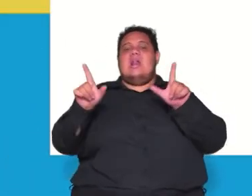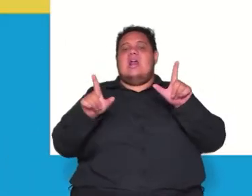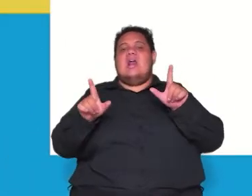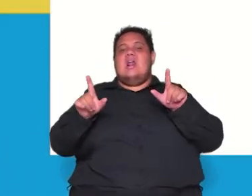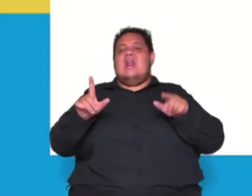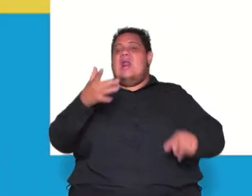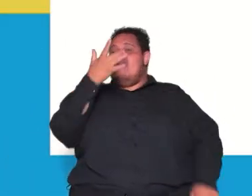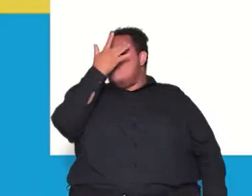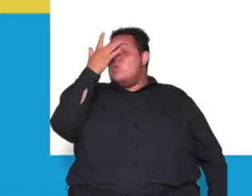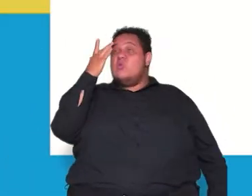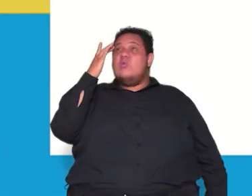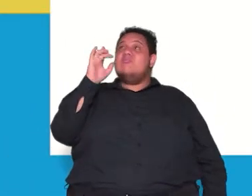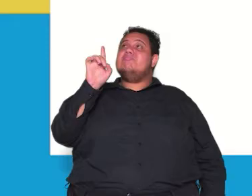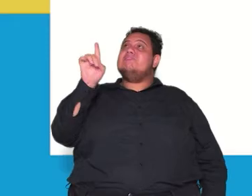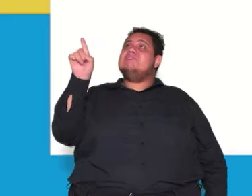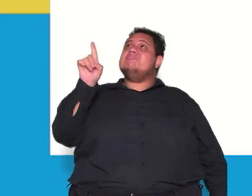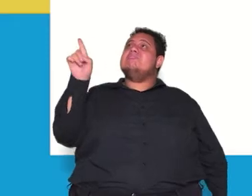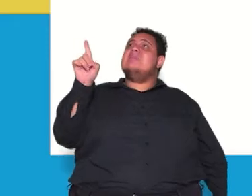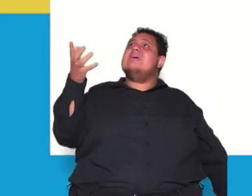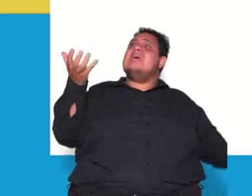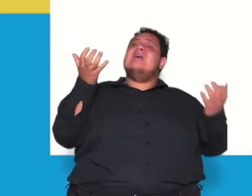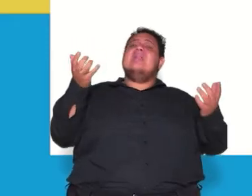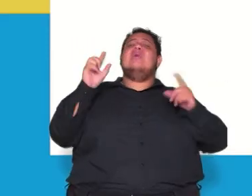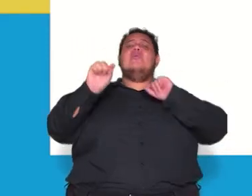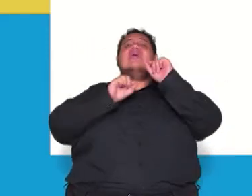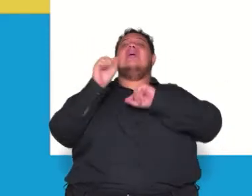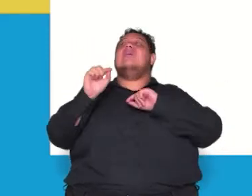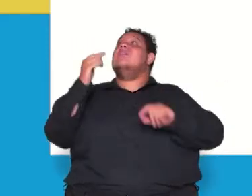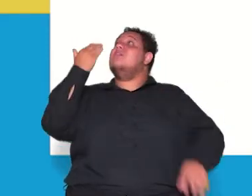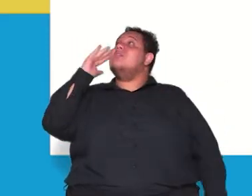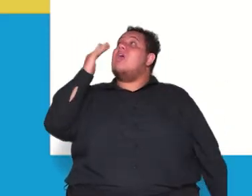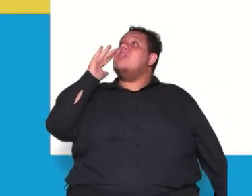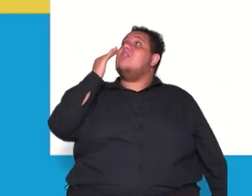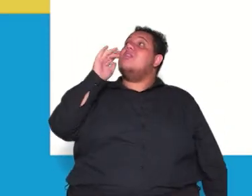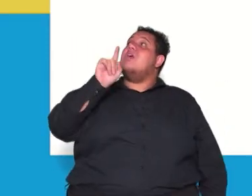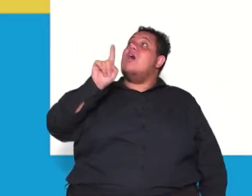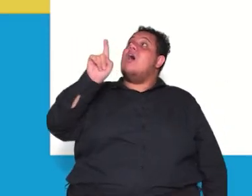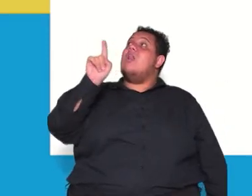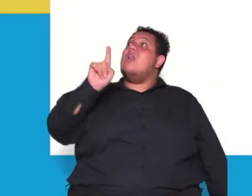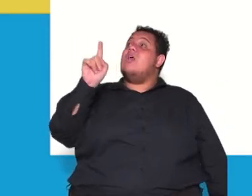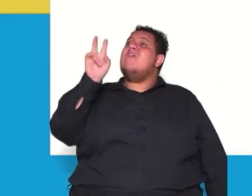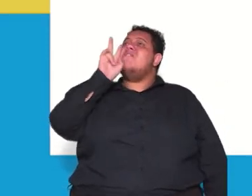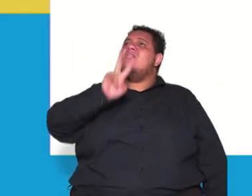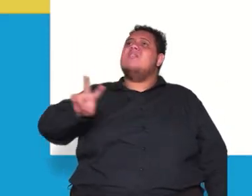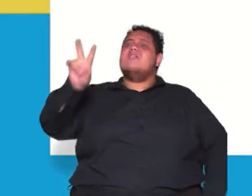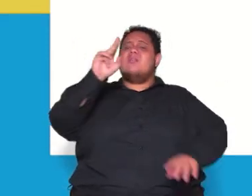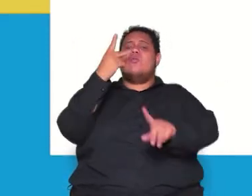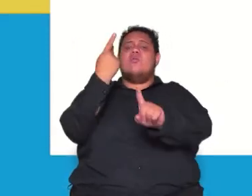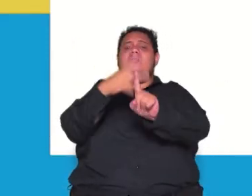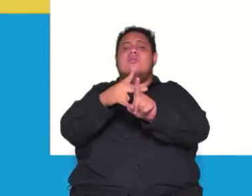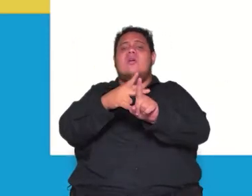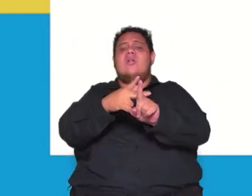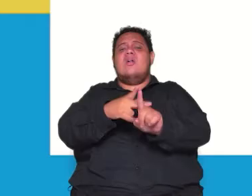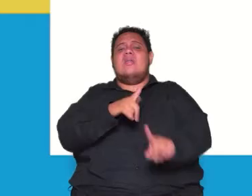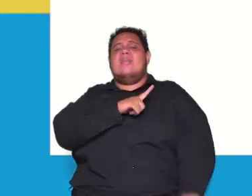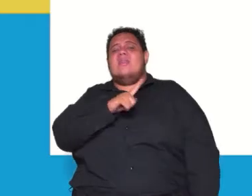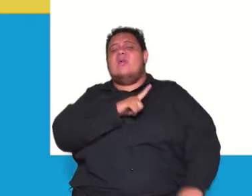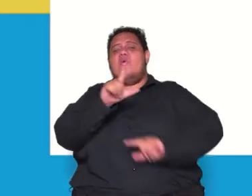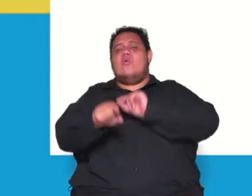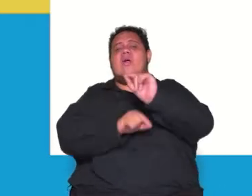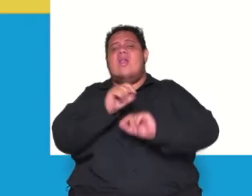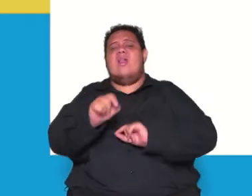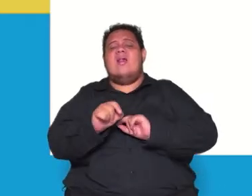nobre tá mas ele entendia o seguinte na visão dele ele era